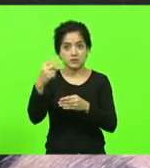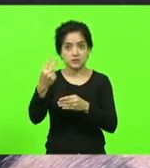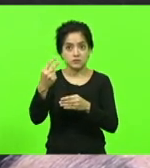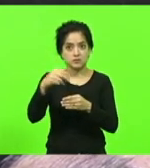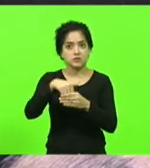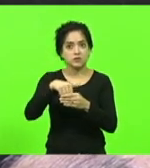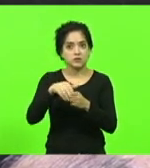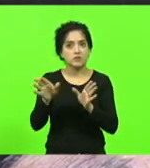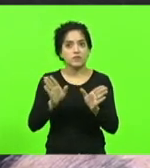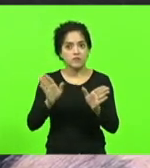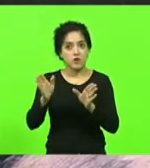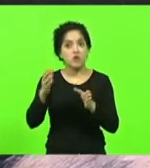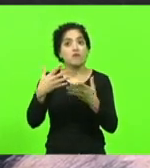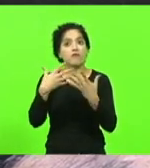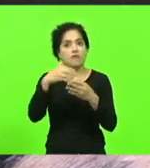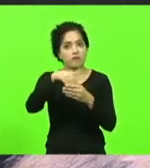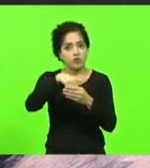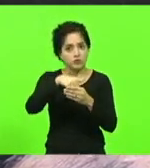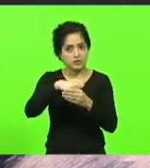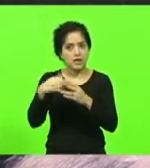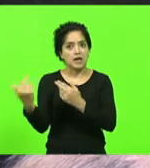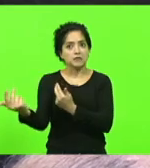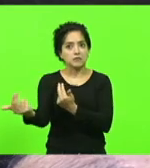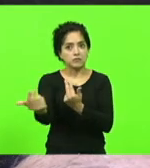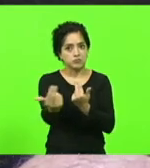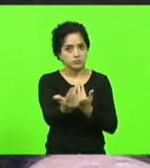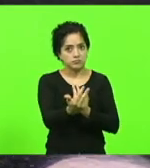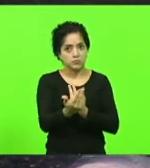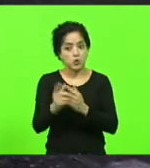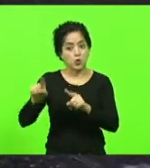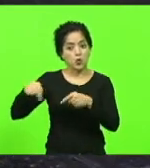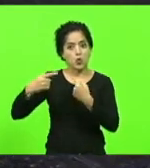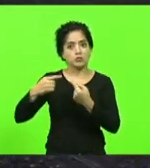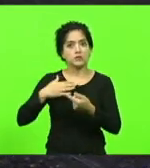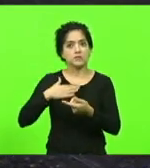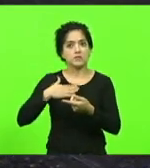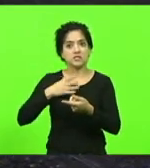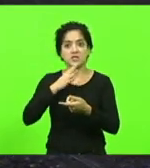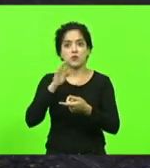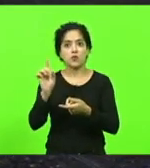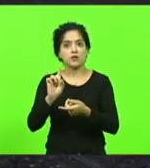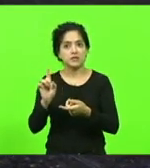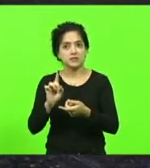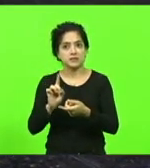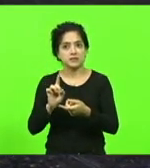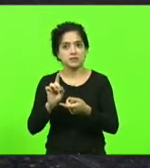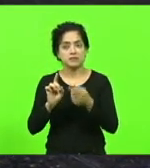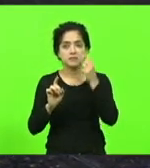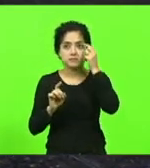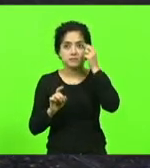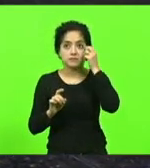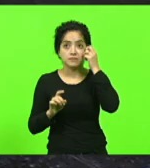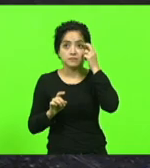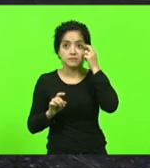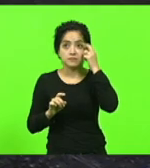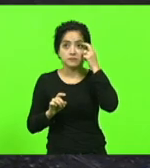reeleitos votaram unanimemente uma moção contra mim sem conhecer o teor do processo.